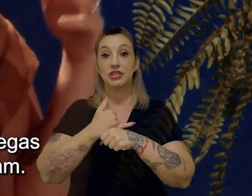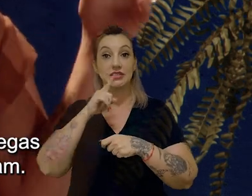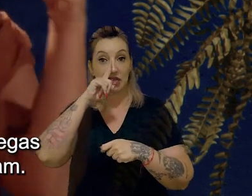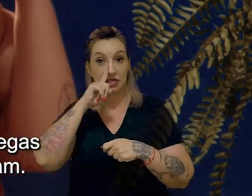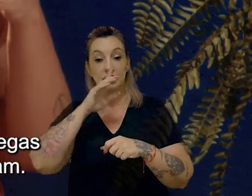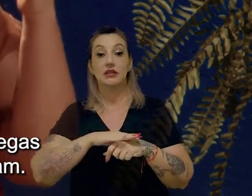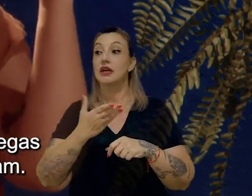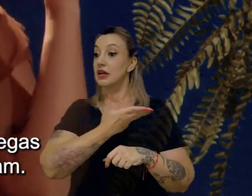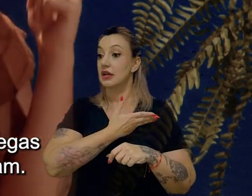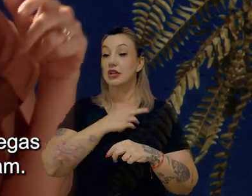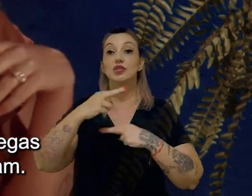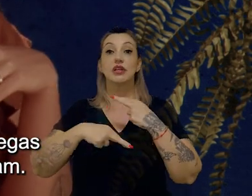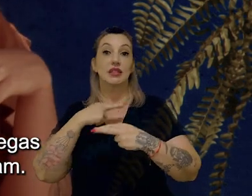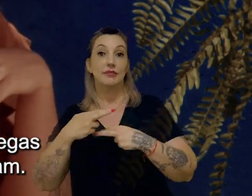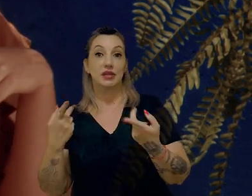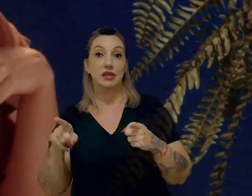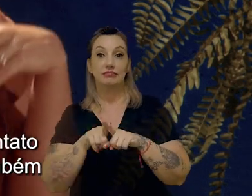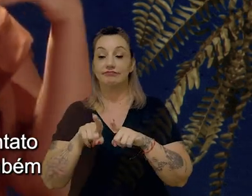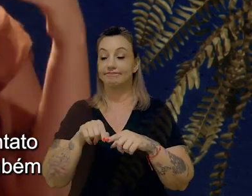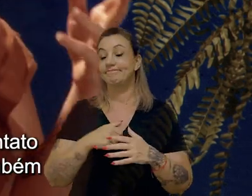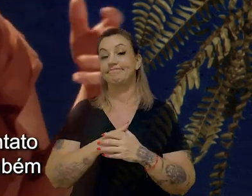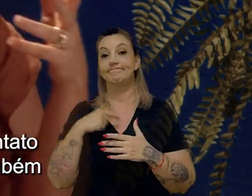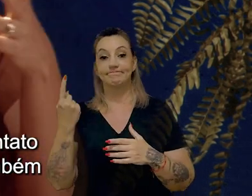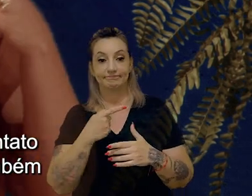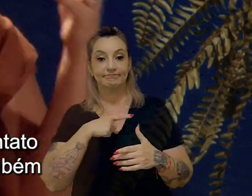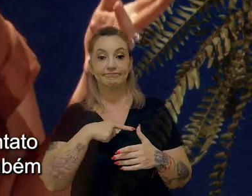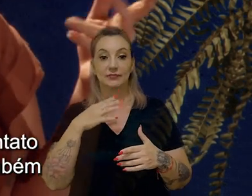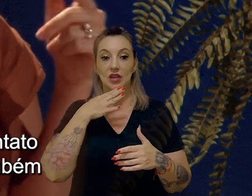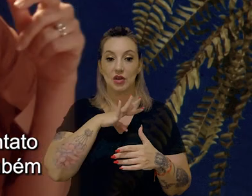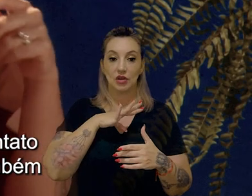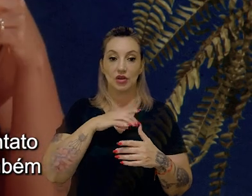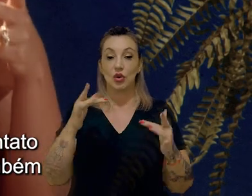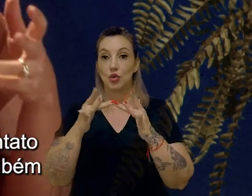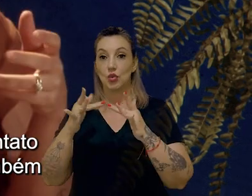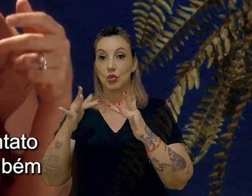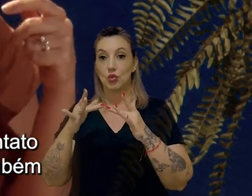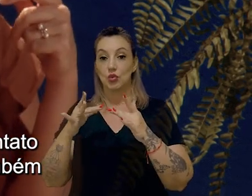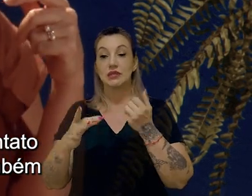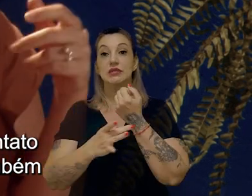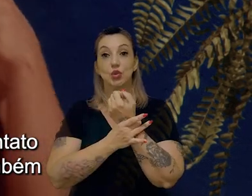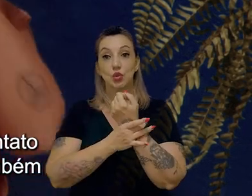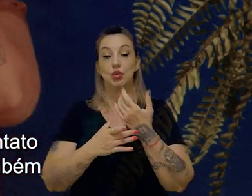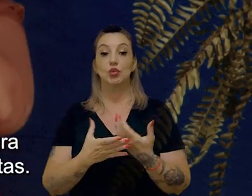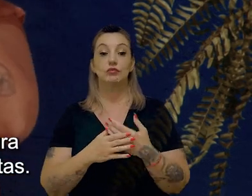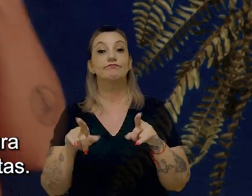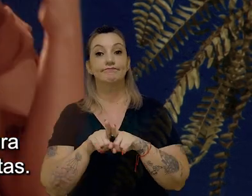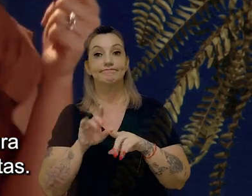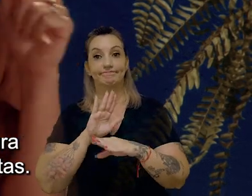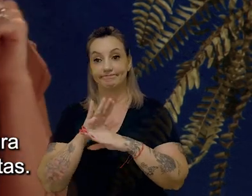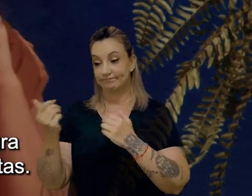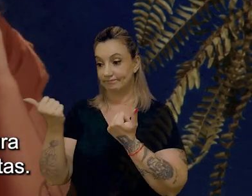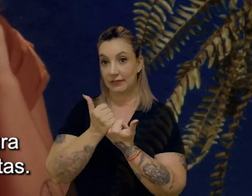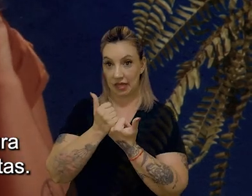riscos, mas tenho os meus colegas de sustentabilidade que também atuam. A gente, claro, obviamente está em contato com a área de seguros. E contamos também muito